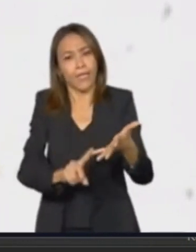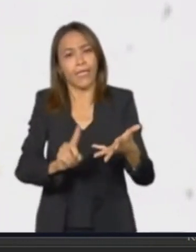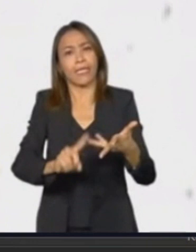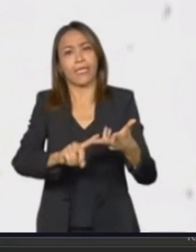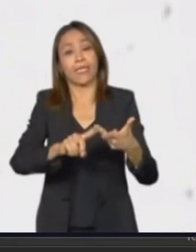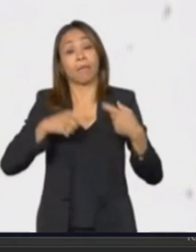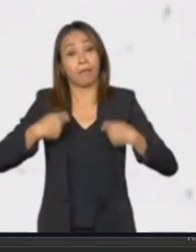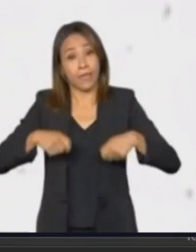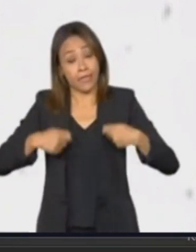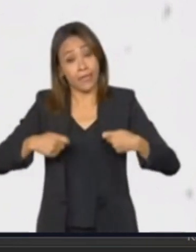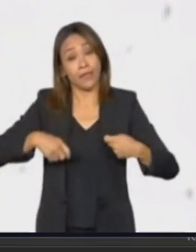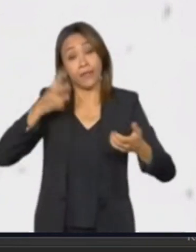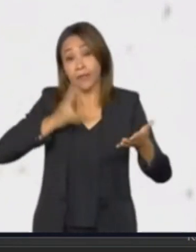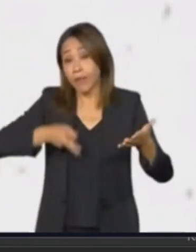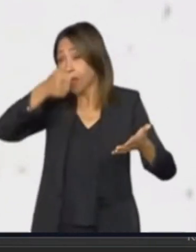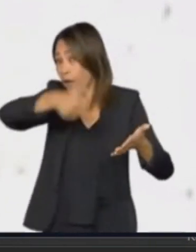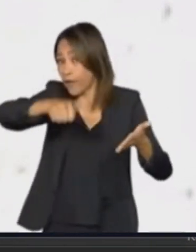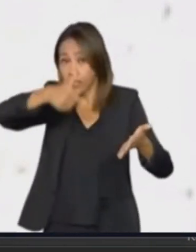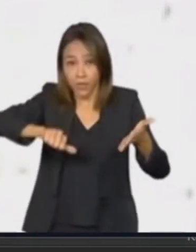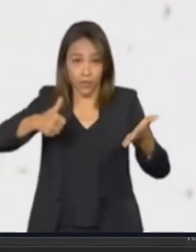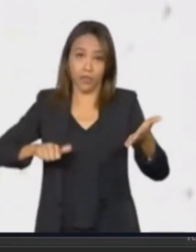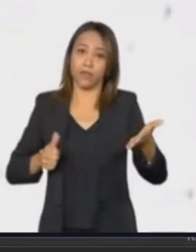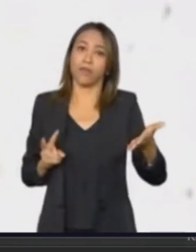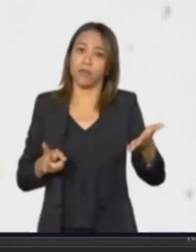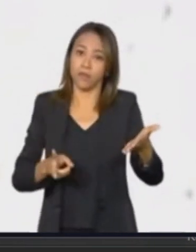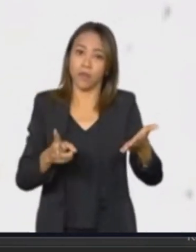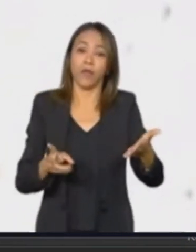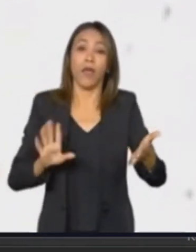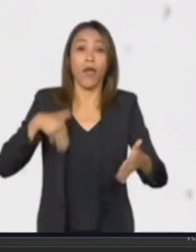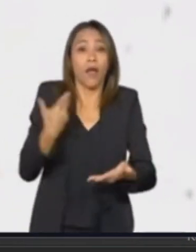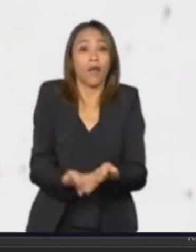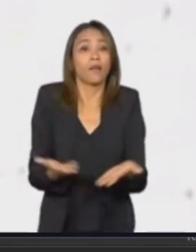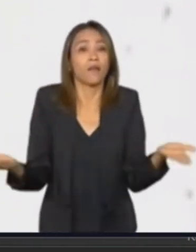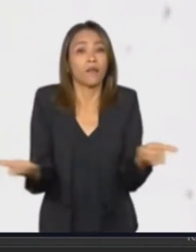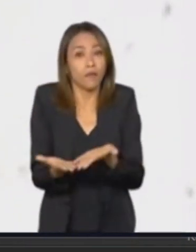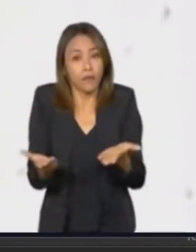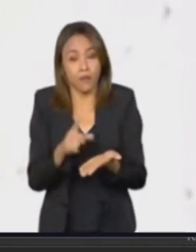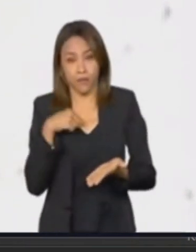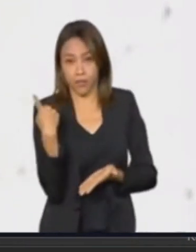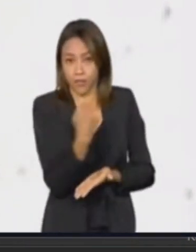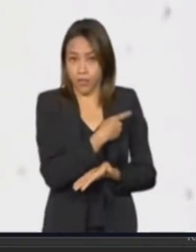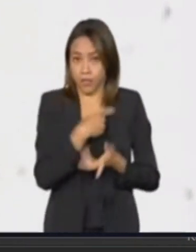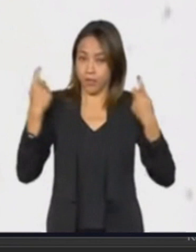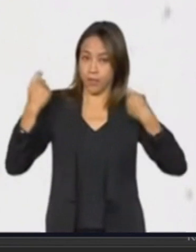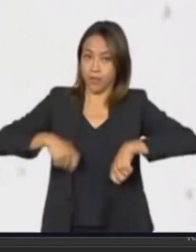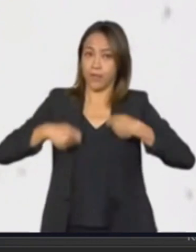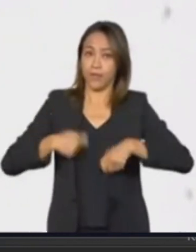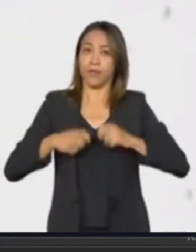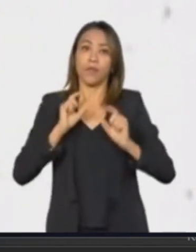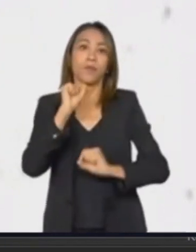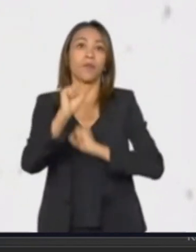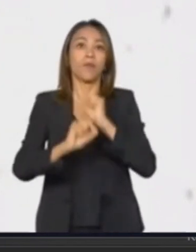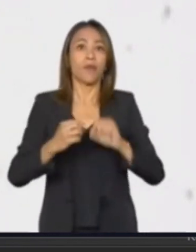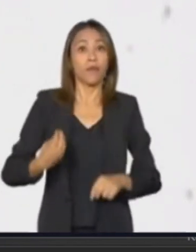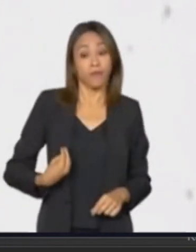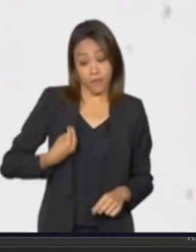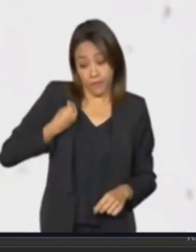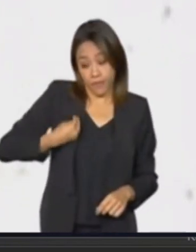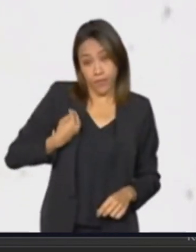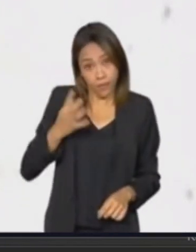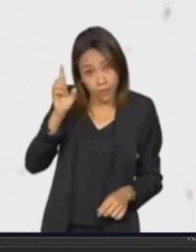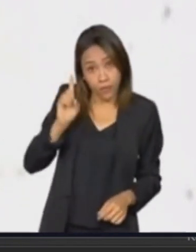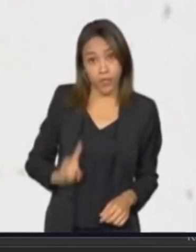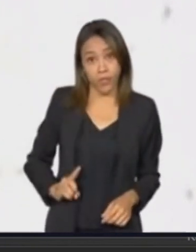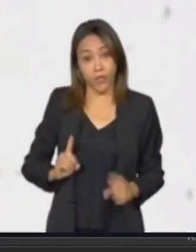constante avaliação crítica. Ainda hoje precisamos incessantemente afirmar que a vida é um direito, que a